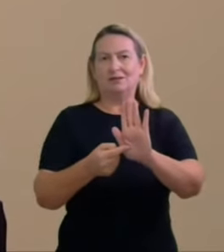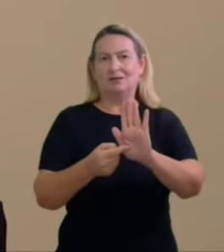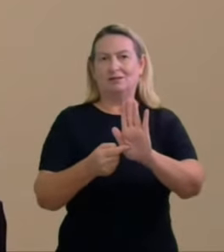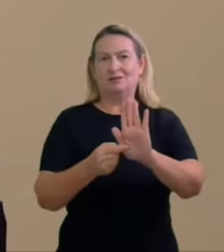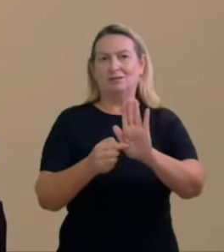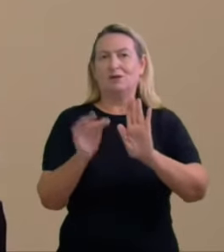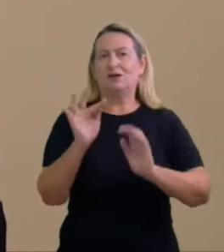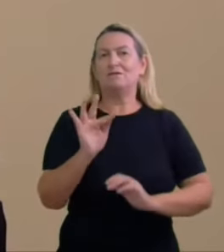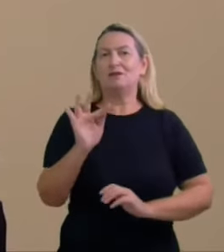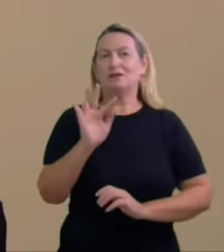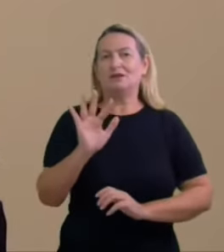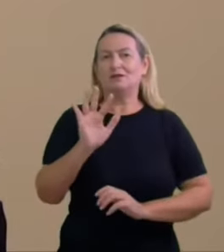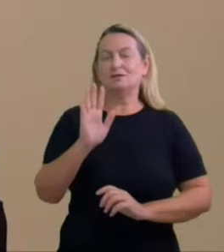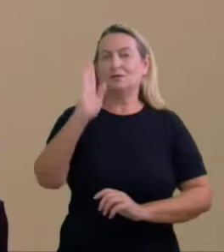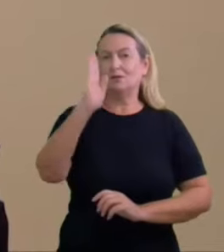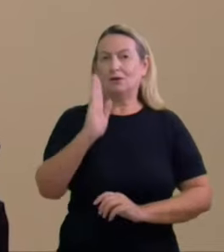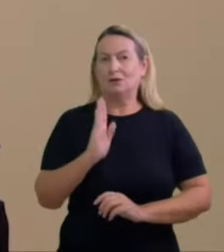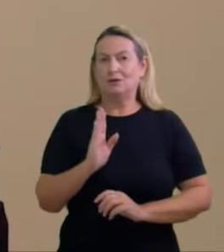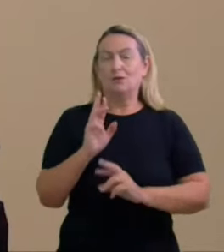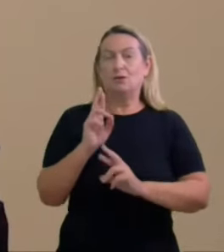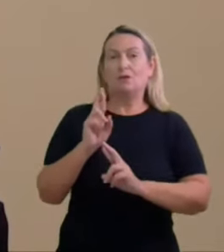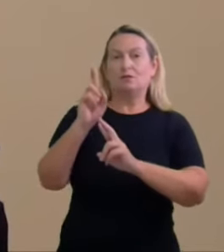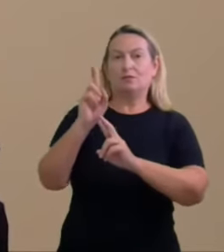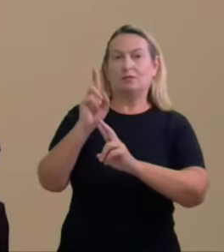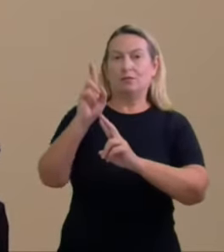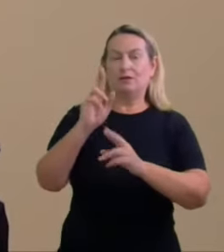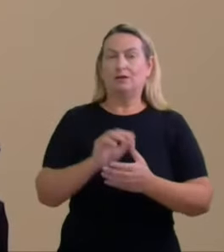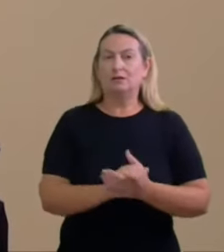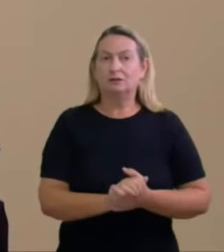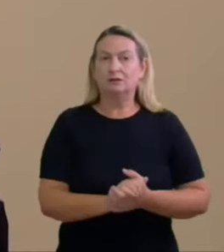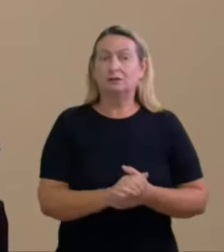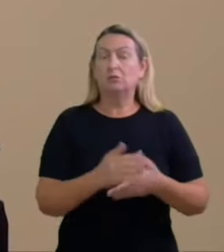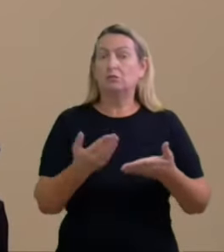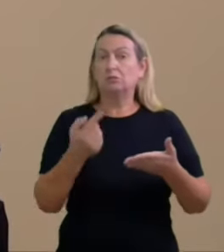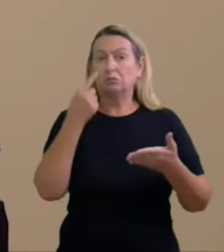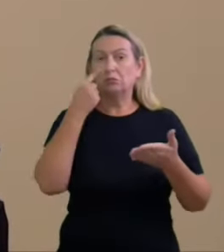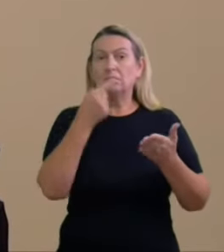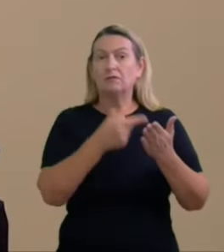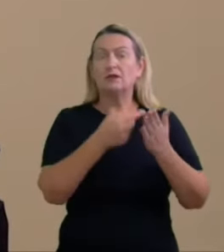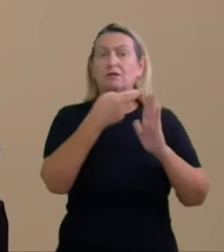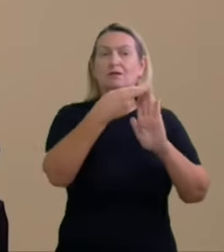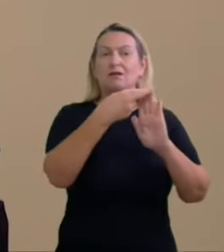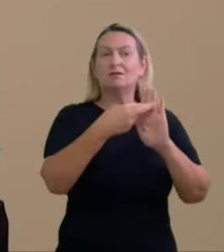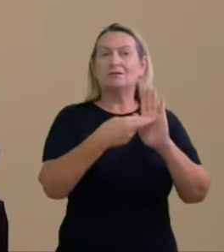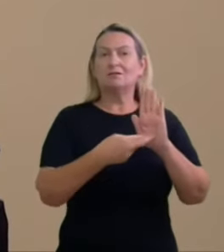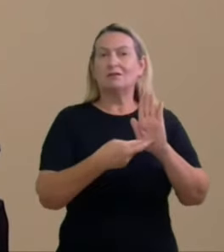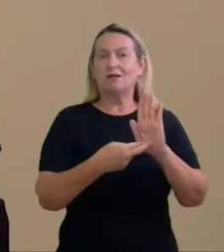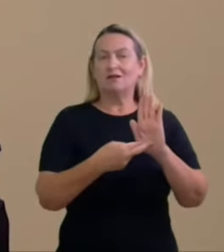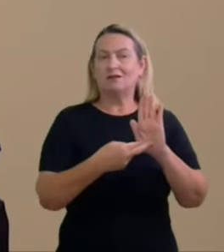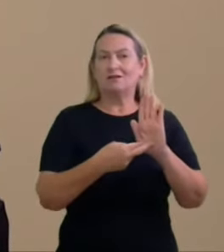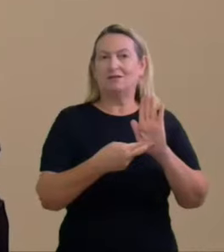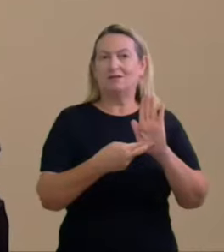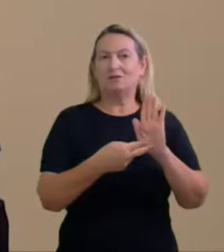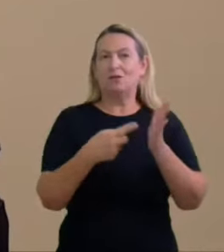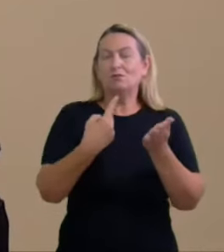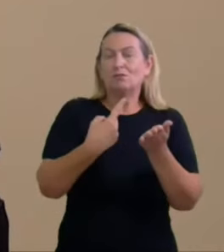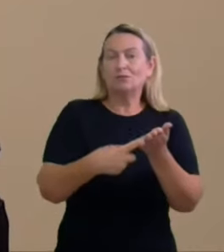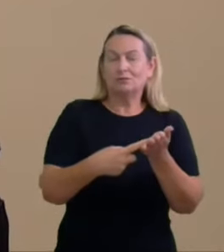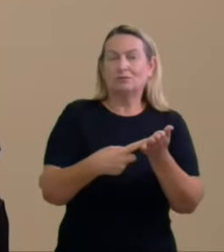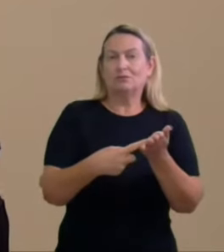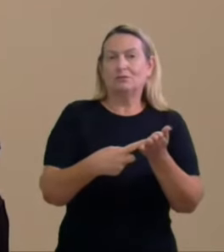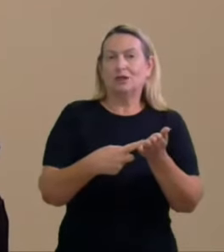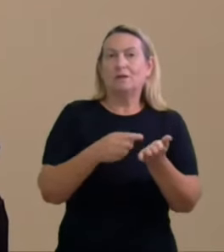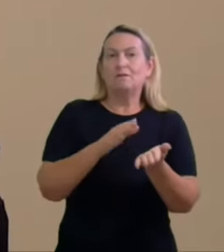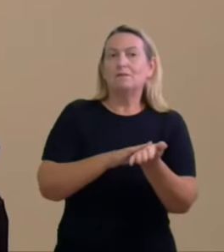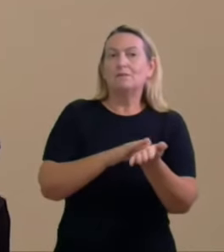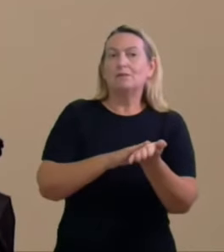admite declarações unilaterais sequer para aferir a regularidade de despesas em prestações de contas com mais razão não poderá